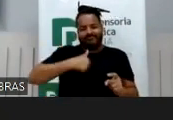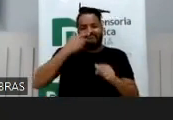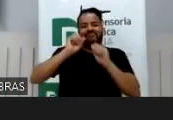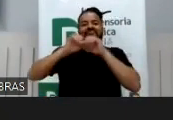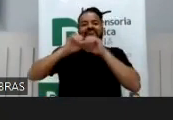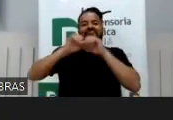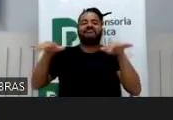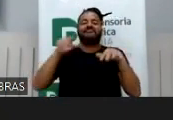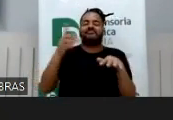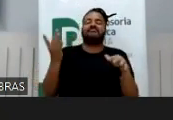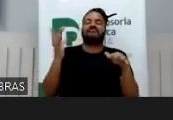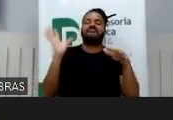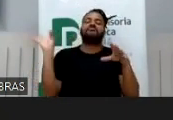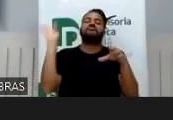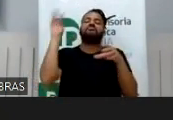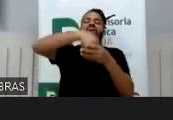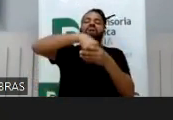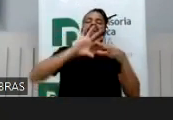estou exercendo a minha liberdade.